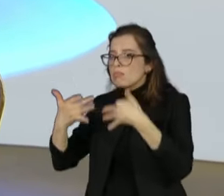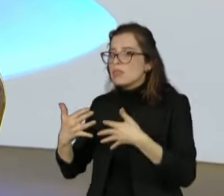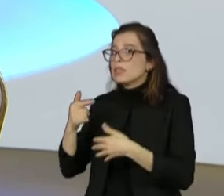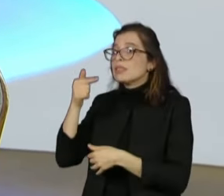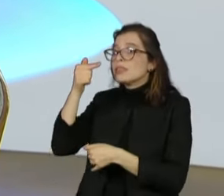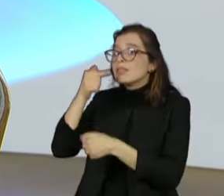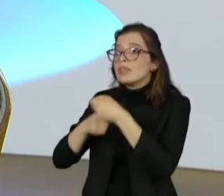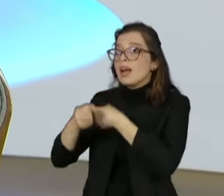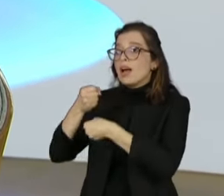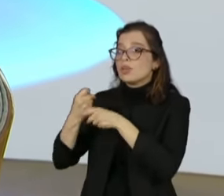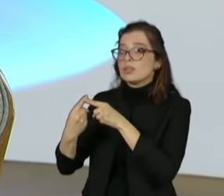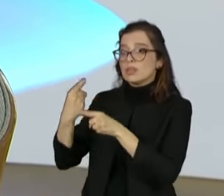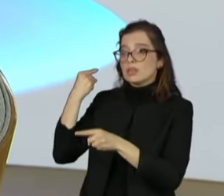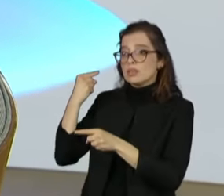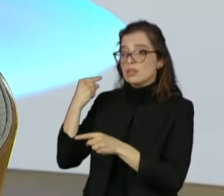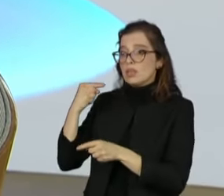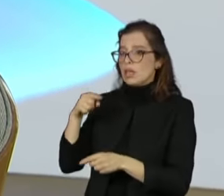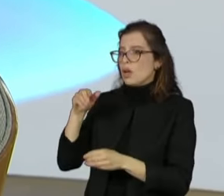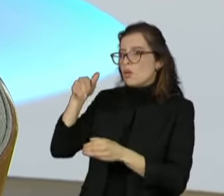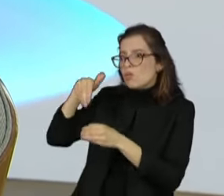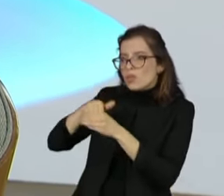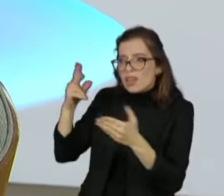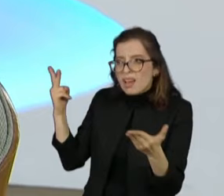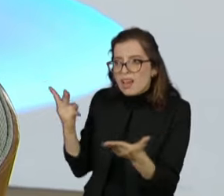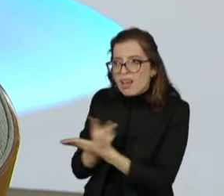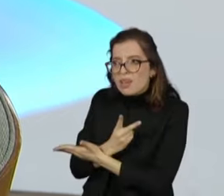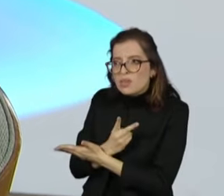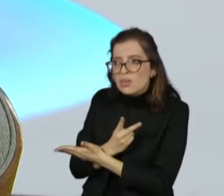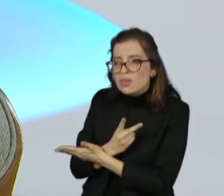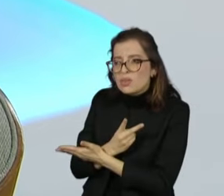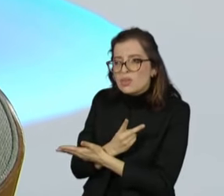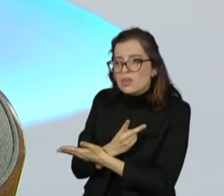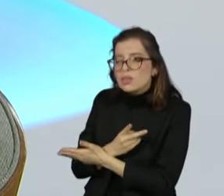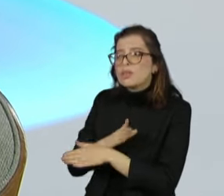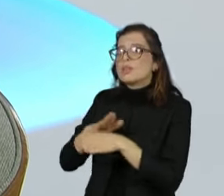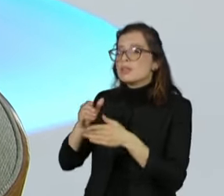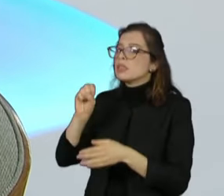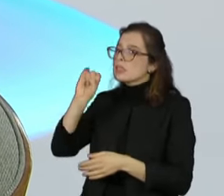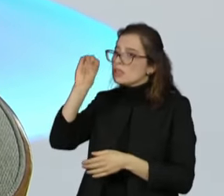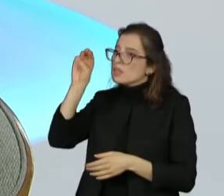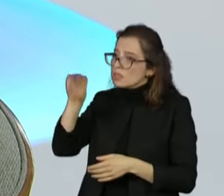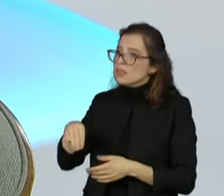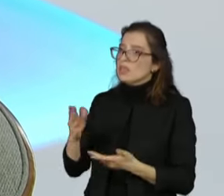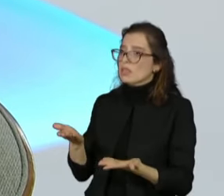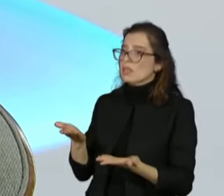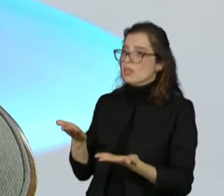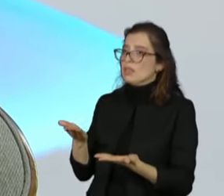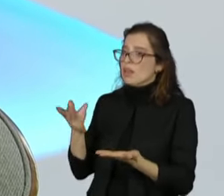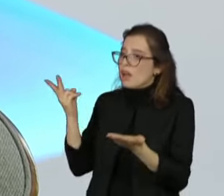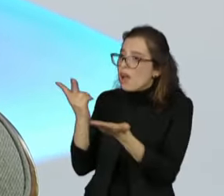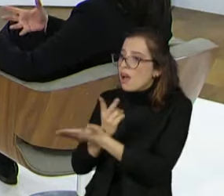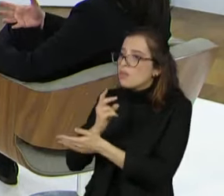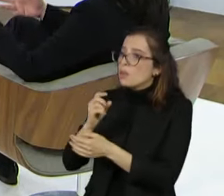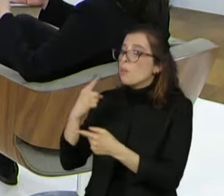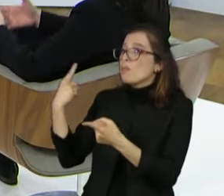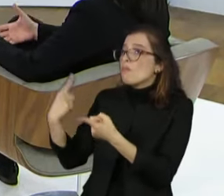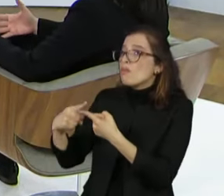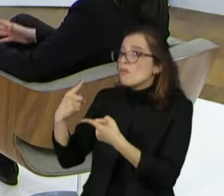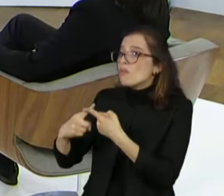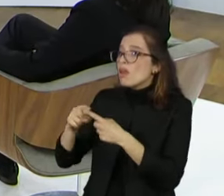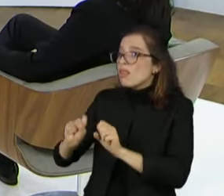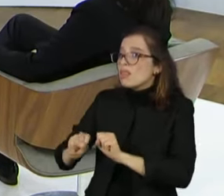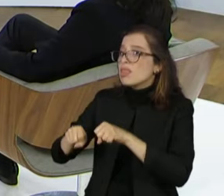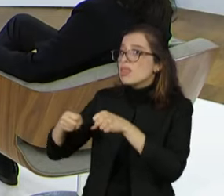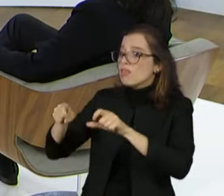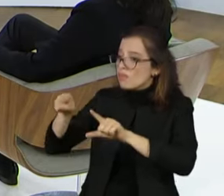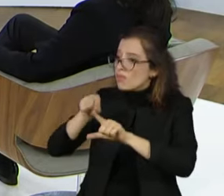erraram nessa votação. Eu acredito que sim, à medida que estava no bojo de um processo e nós não tínhamos ali, entre tantas coisas, discutindo.